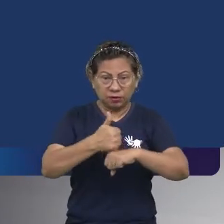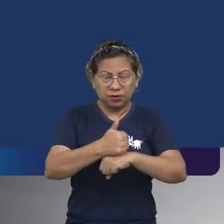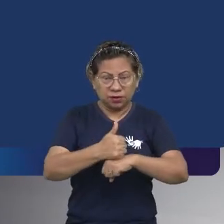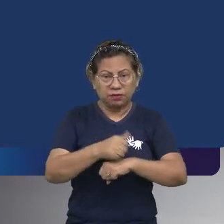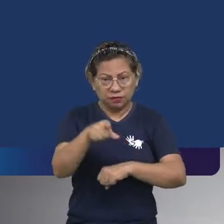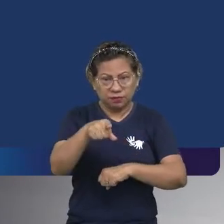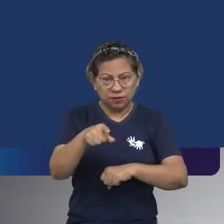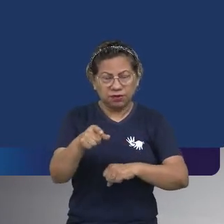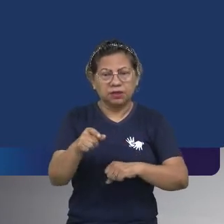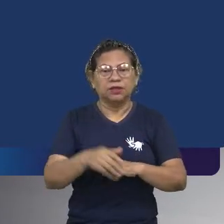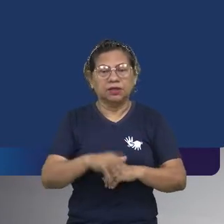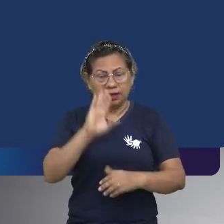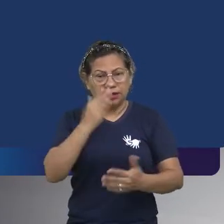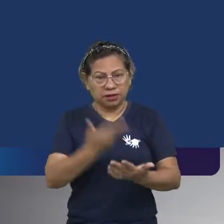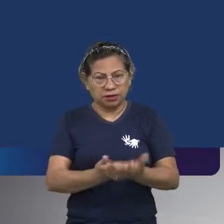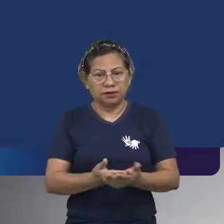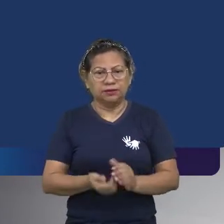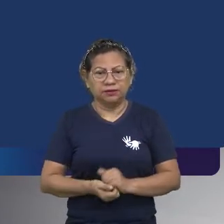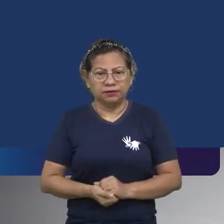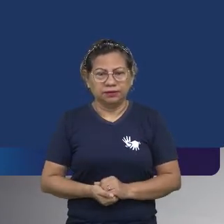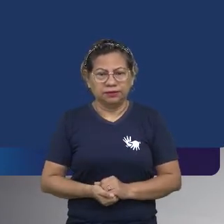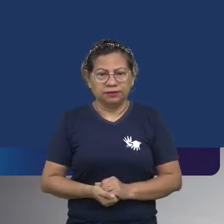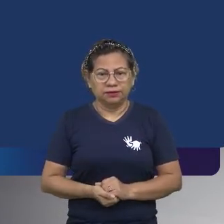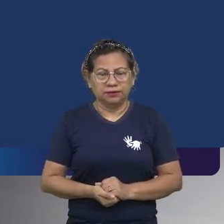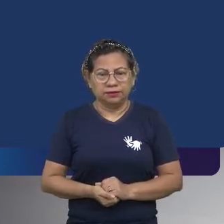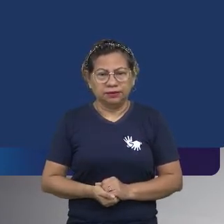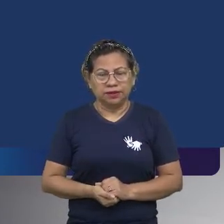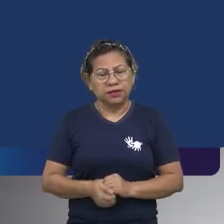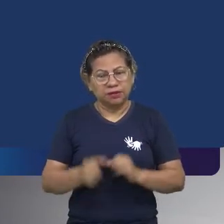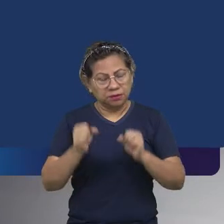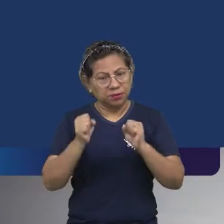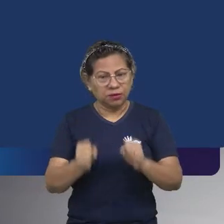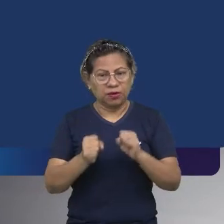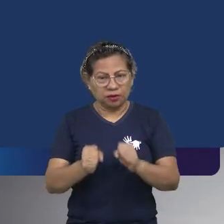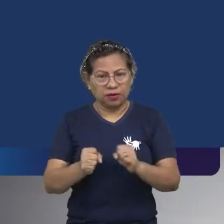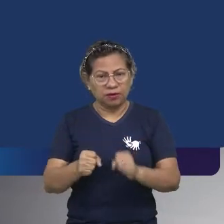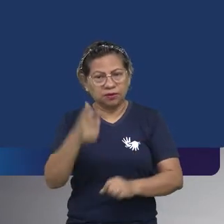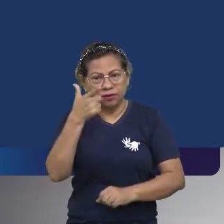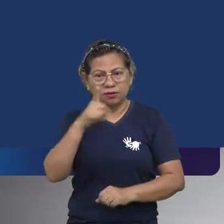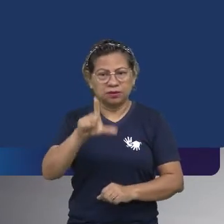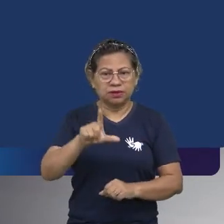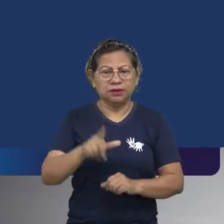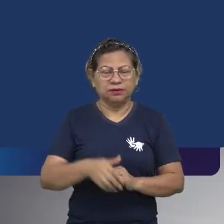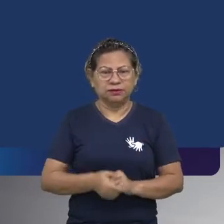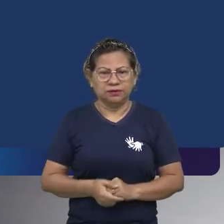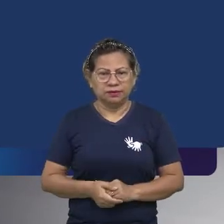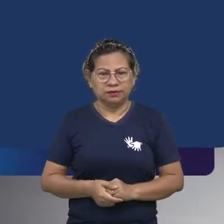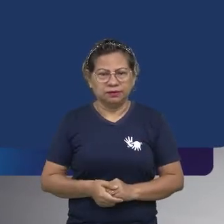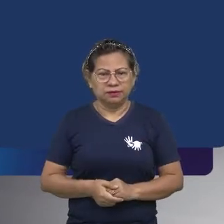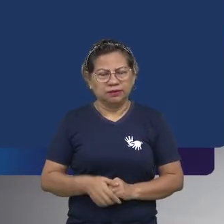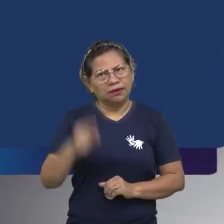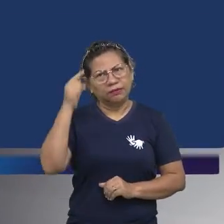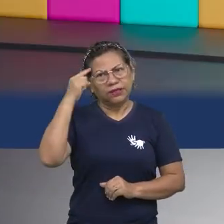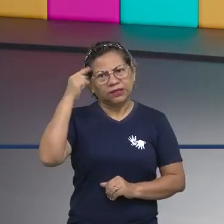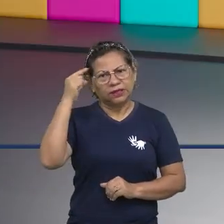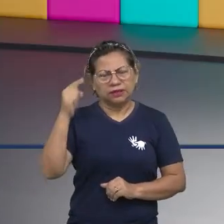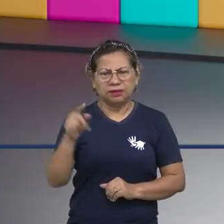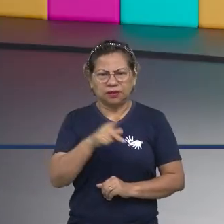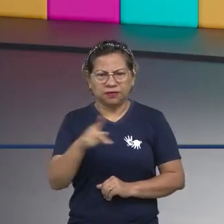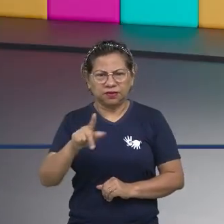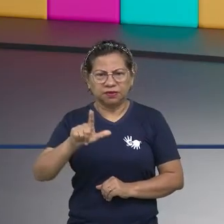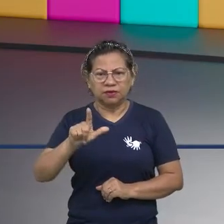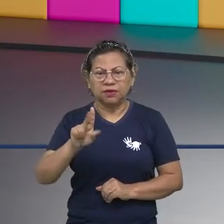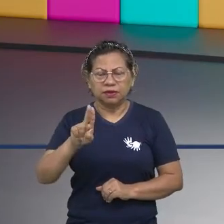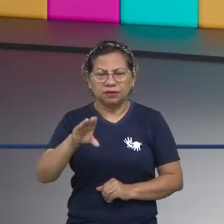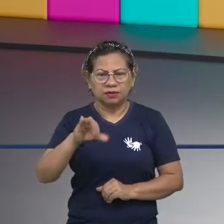acredita que nós... Eu vou colocar que nós podemos alcançar? Por que será que a professora Lúcia colocou nós? Os